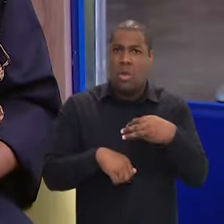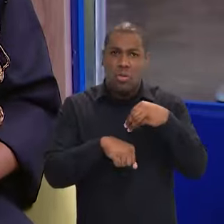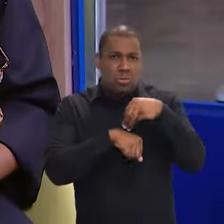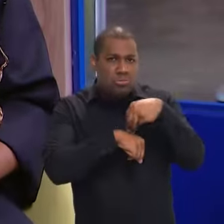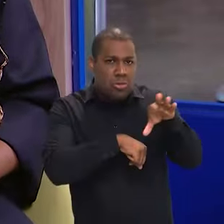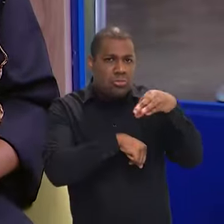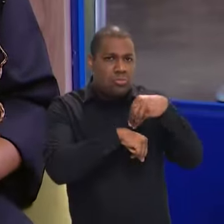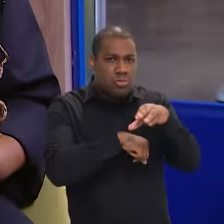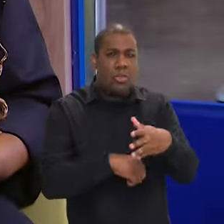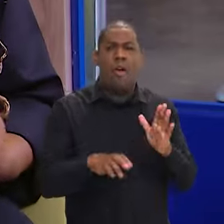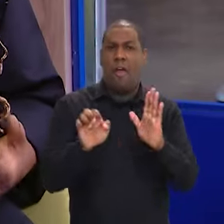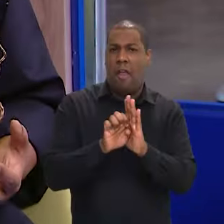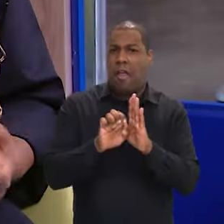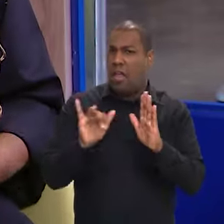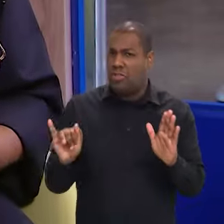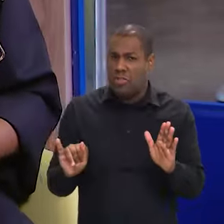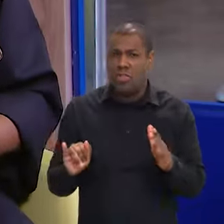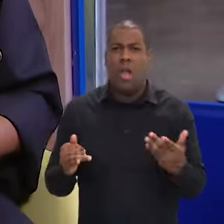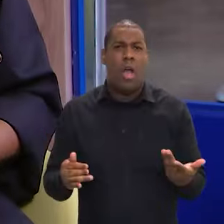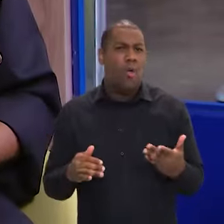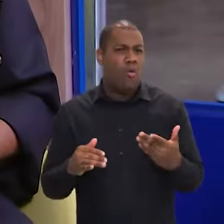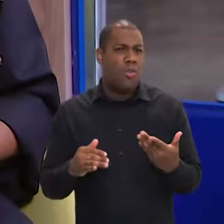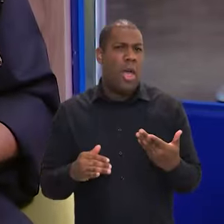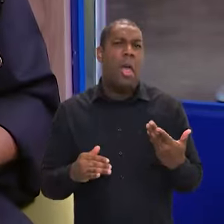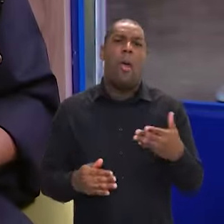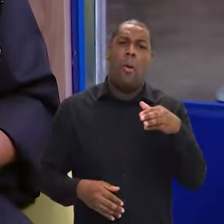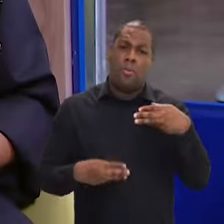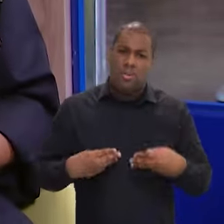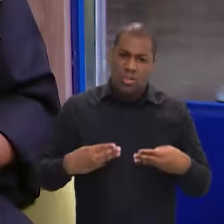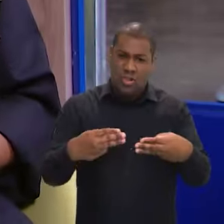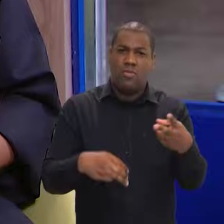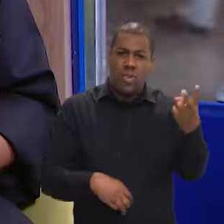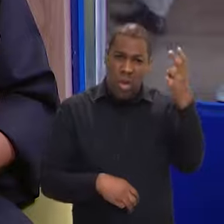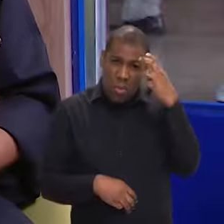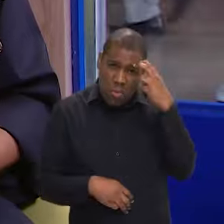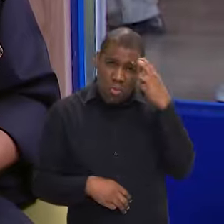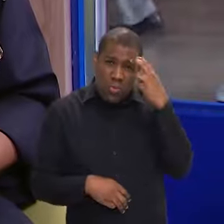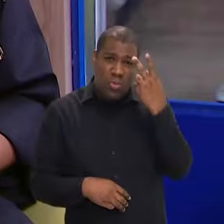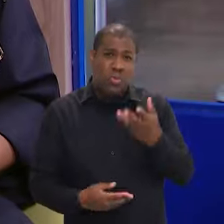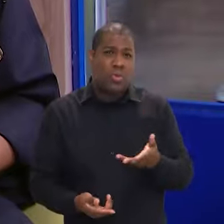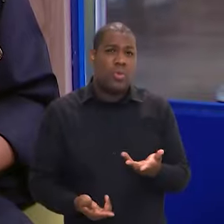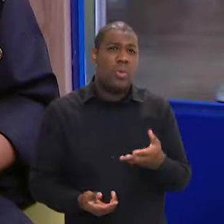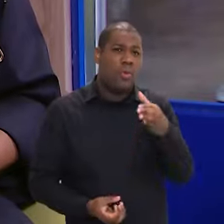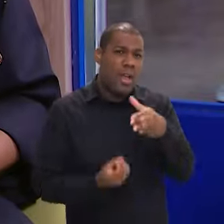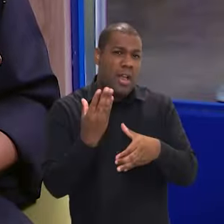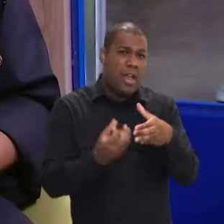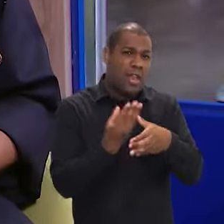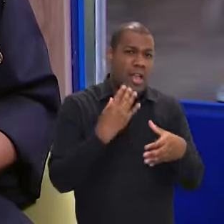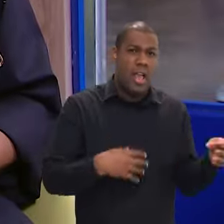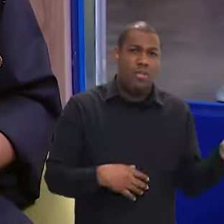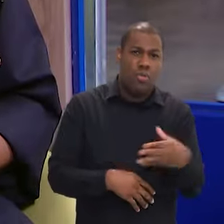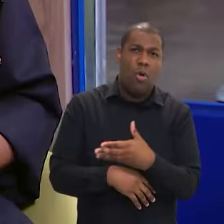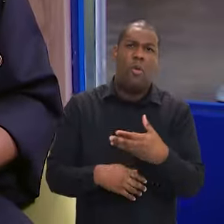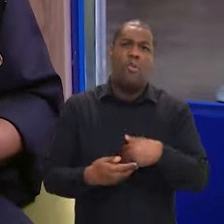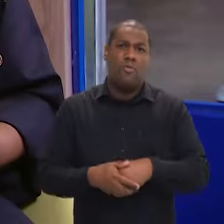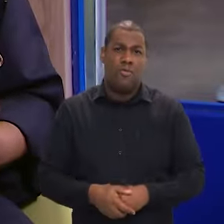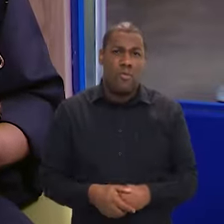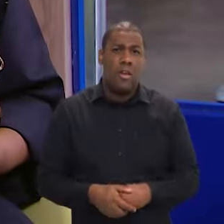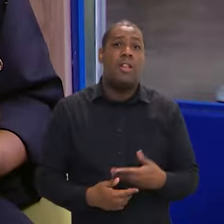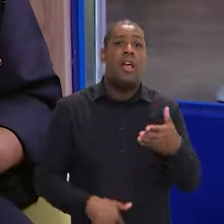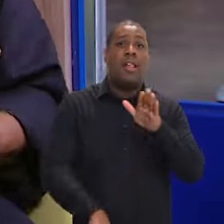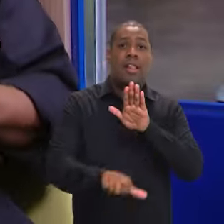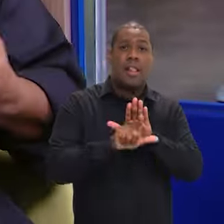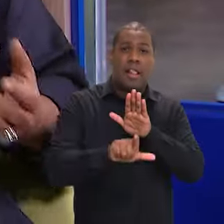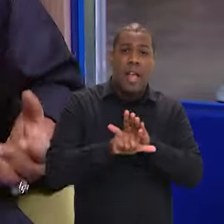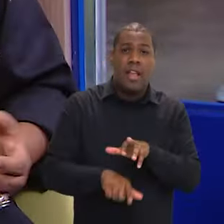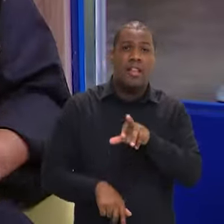os editais, tudo que o Ministério da Cultura tem lançado para a gente fazer, por exemplo, o decreto novo da Lei de